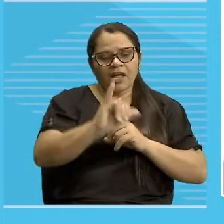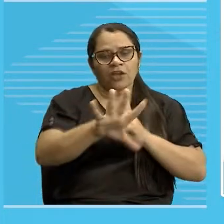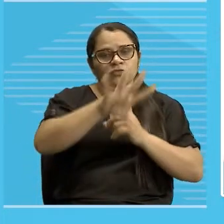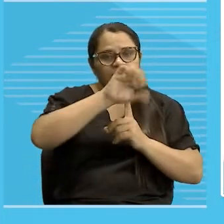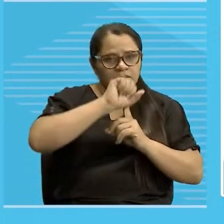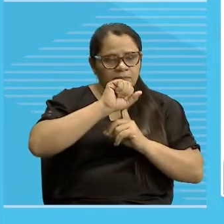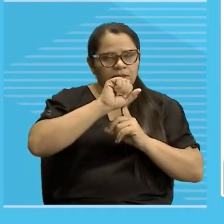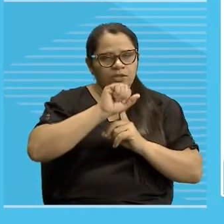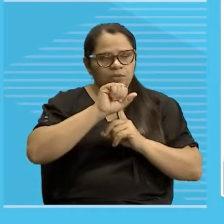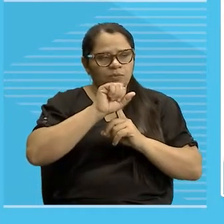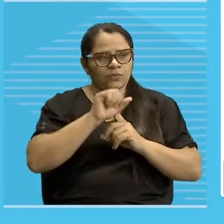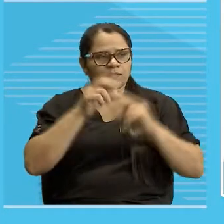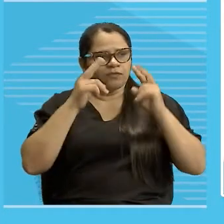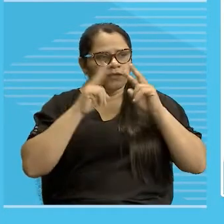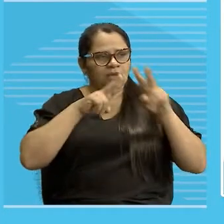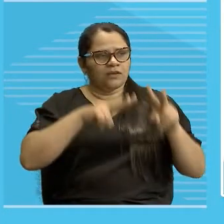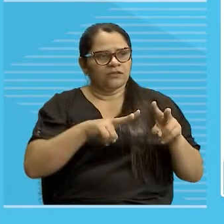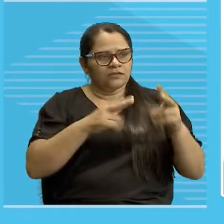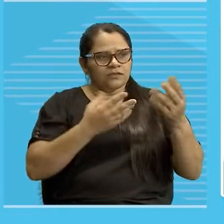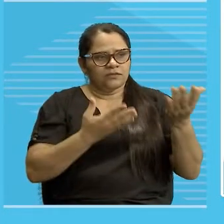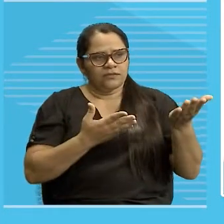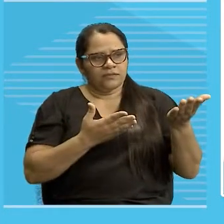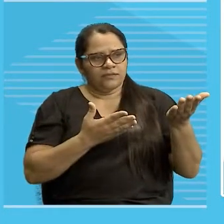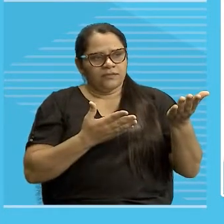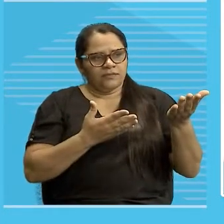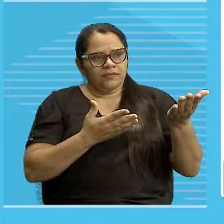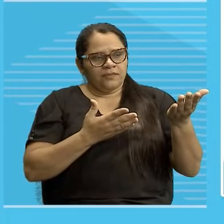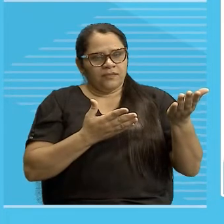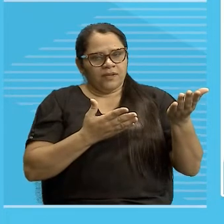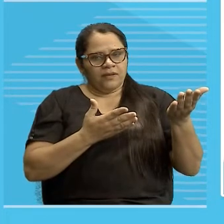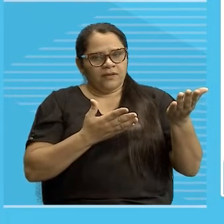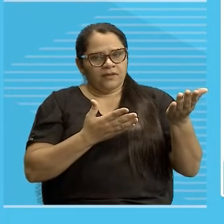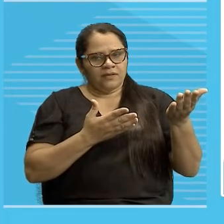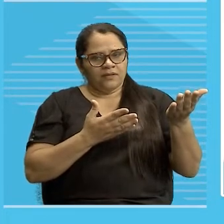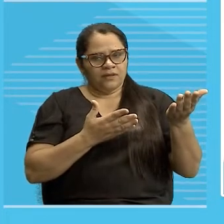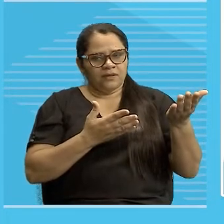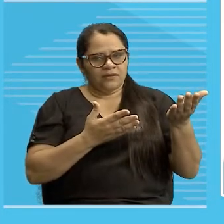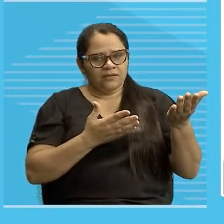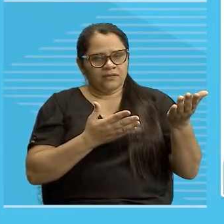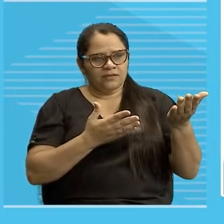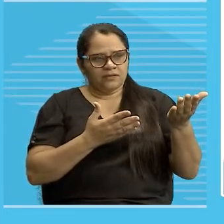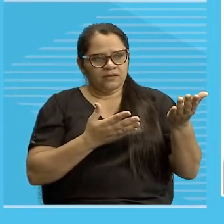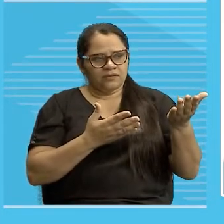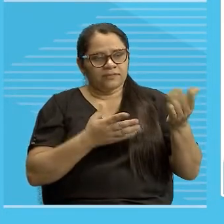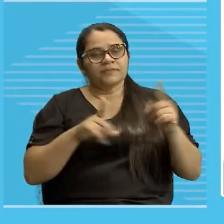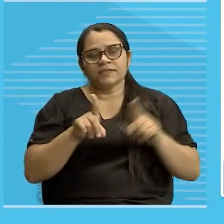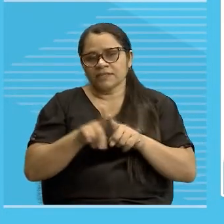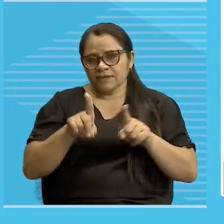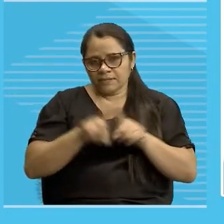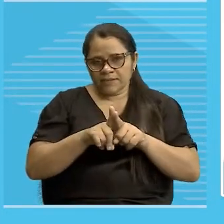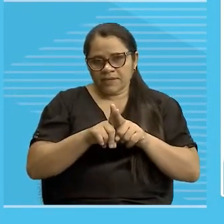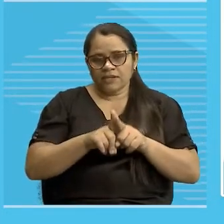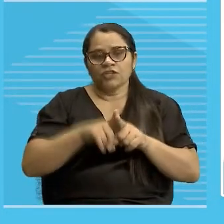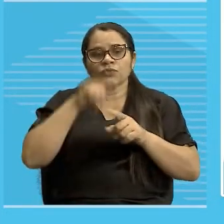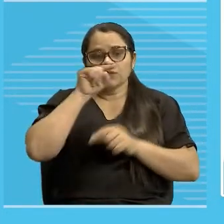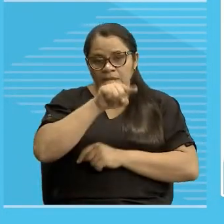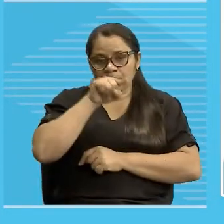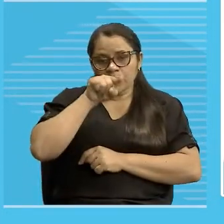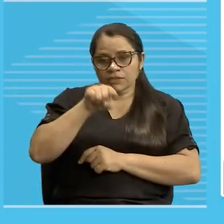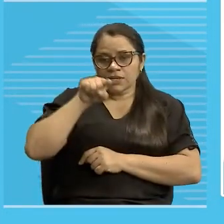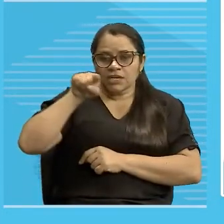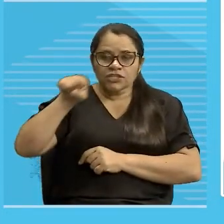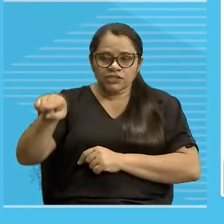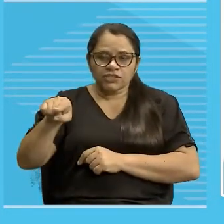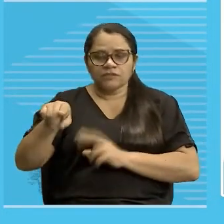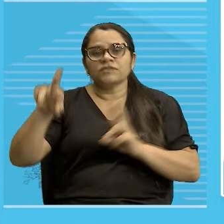certo? Bora! Bora que babada que é forte! Também, os demonstrativos fazem referência